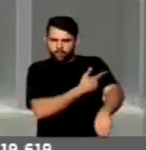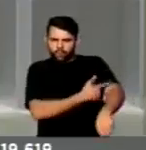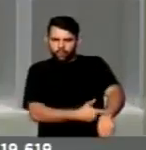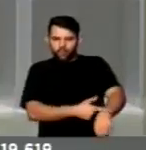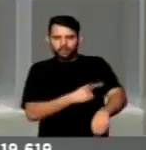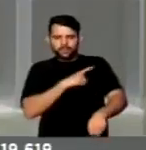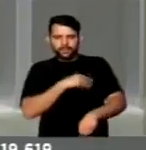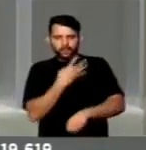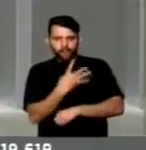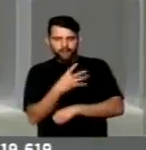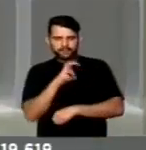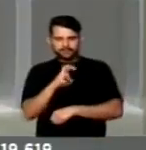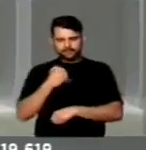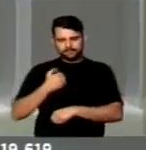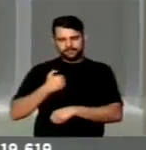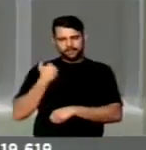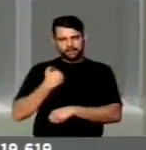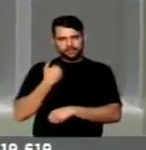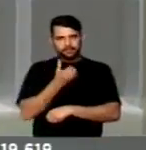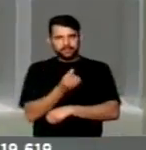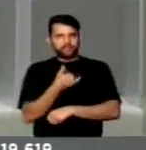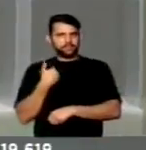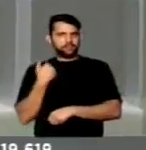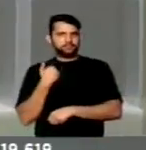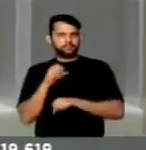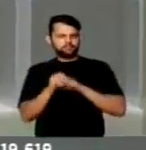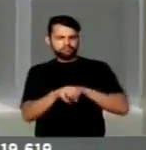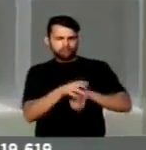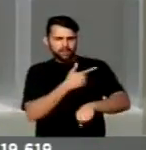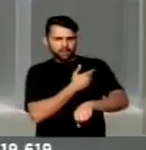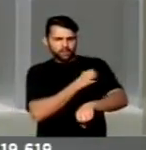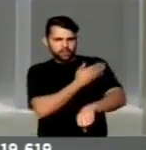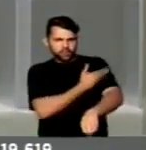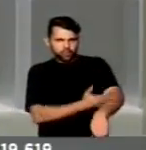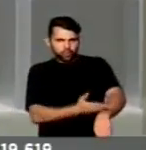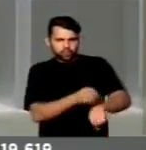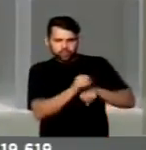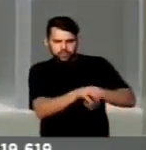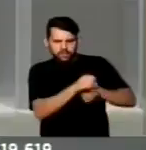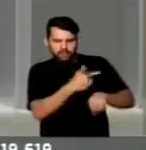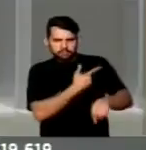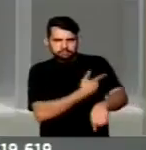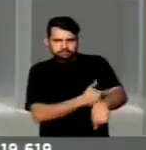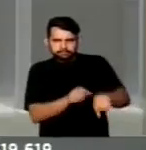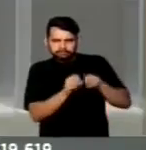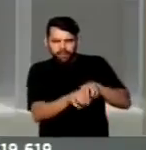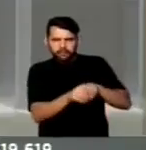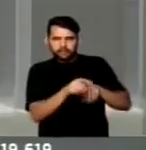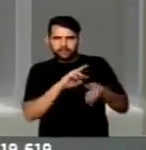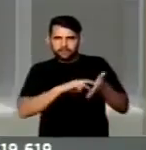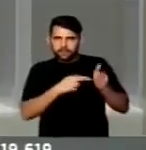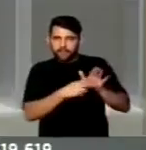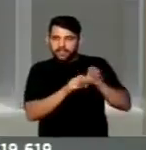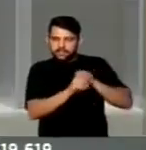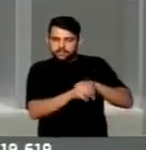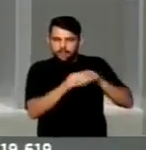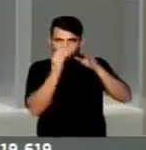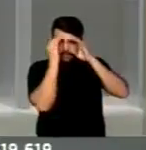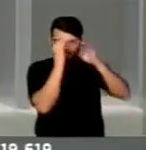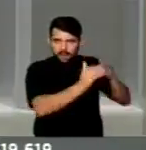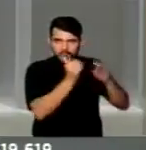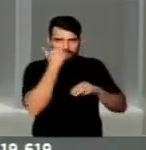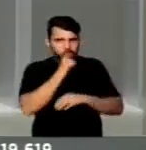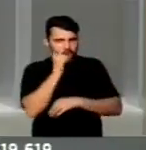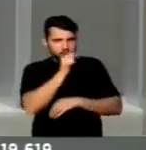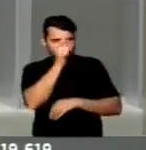eles têm quatro, cinco, seis anos. O que a pesquisadora quis dizer é que ensinar o respeito às